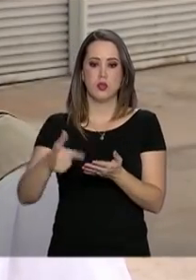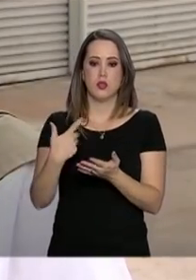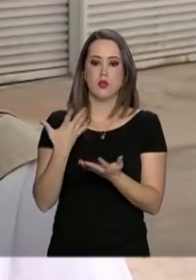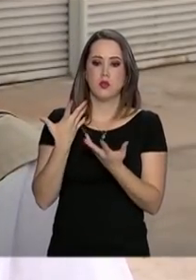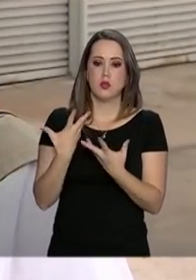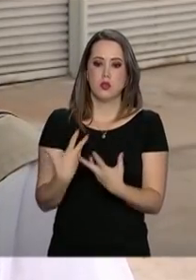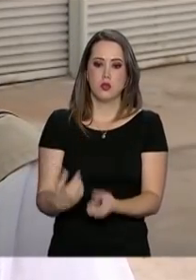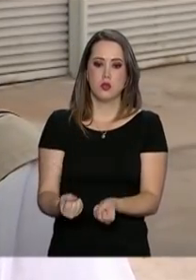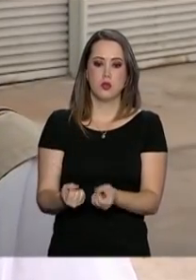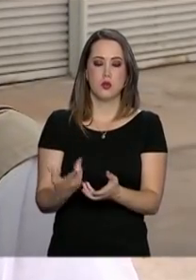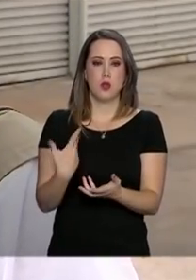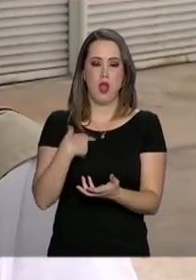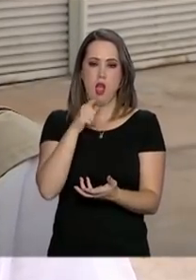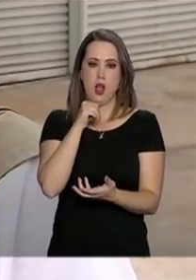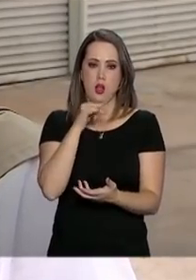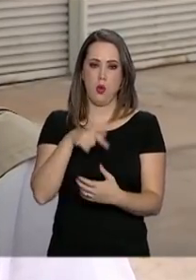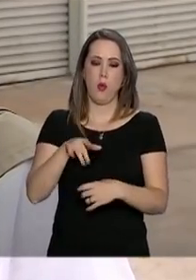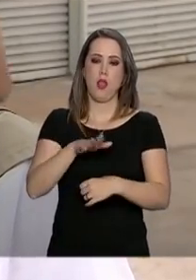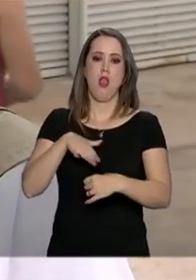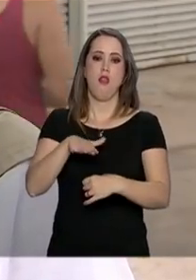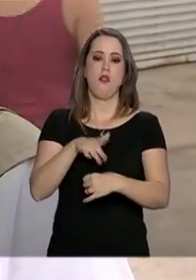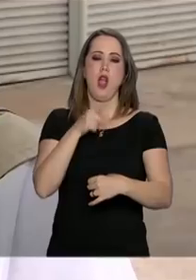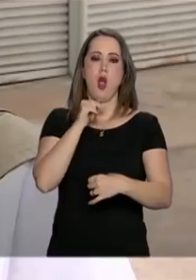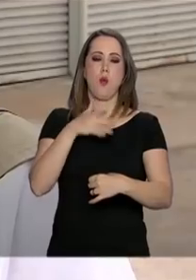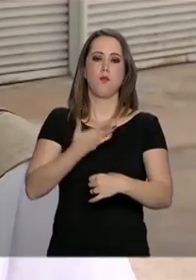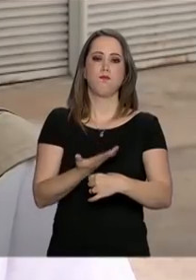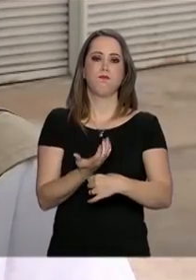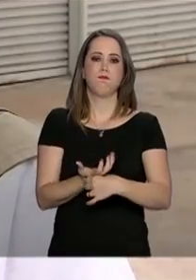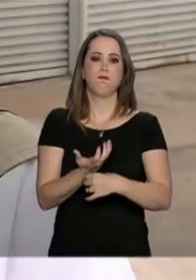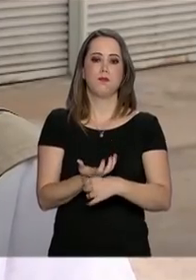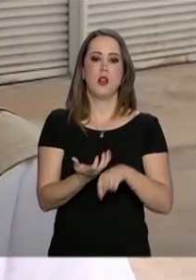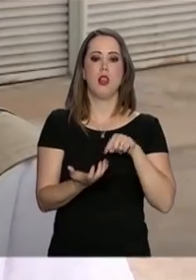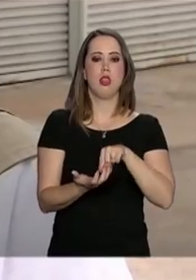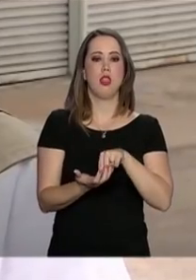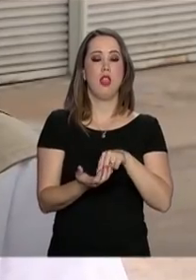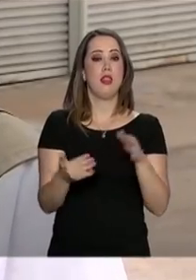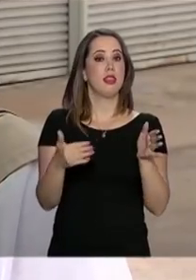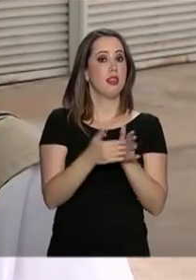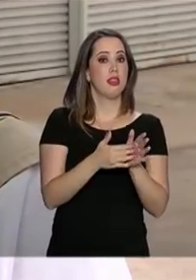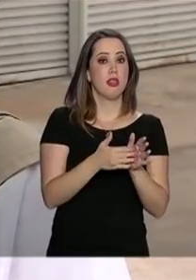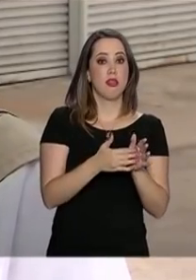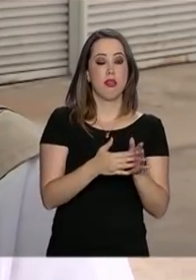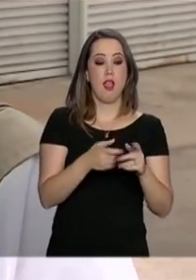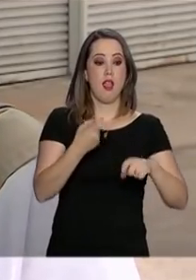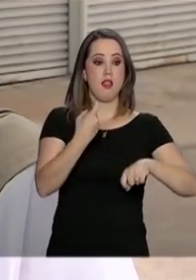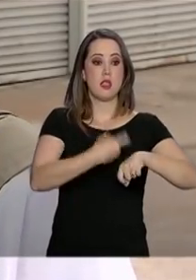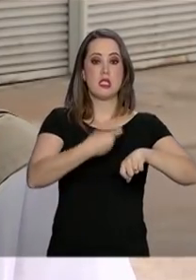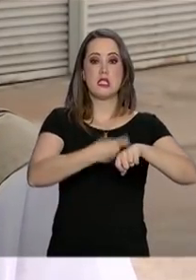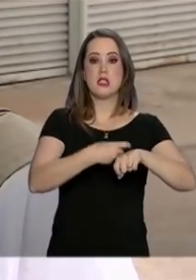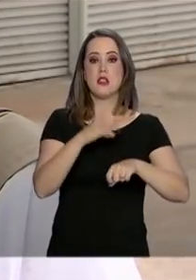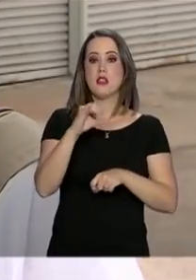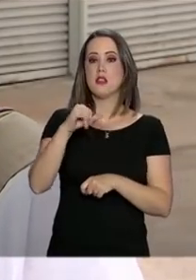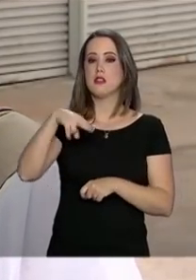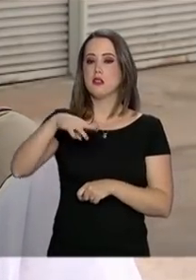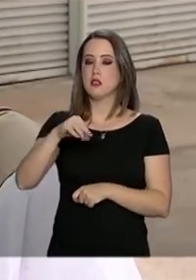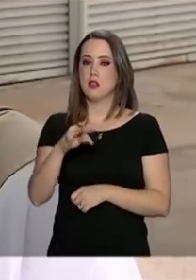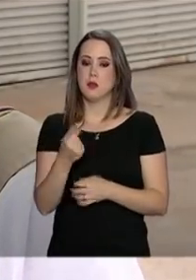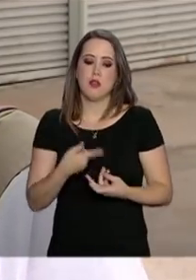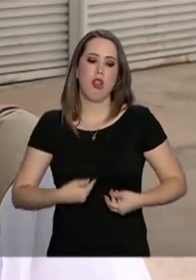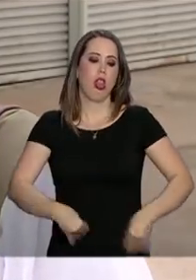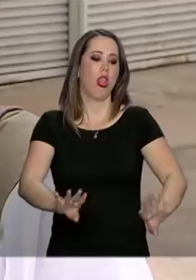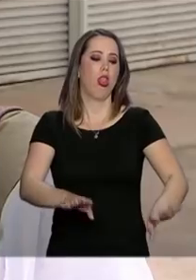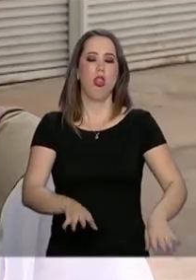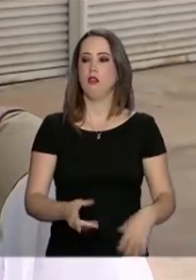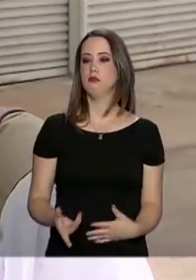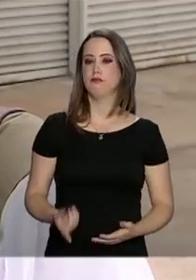absorvem a água e fica parado em cima. Até saco de cimento. Se você deixar caído no chão, se você deixar no